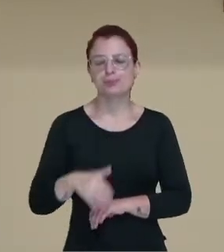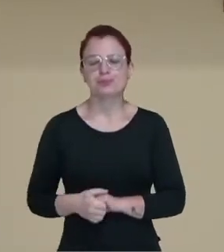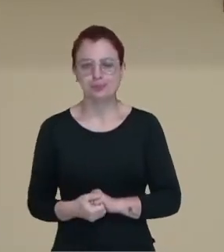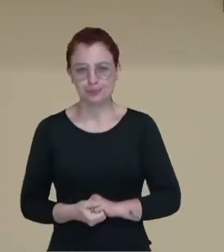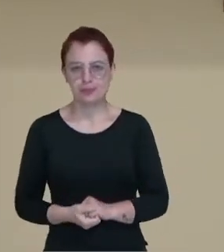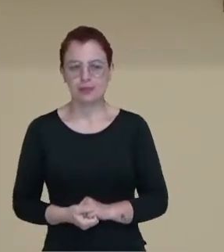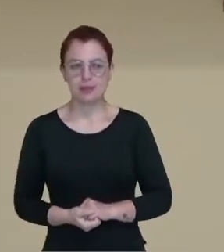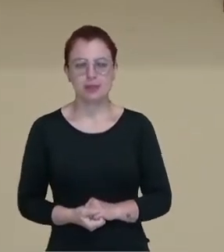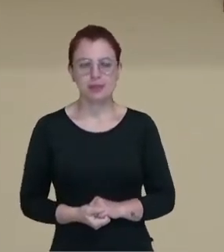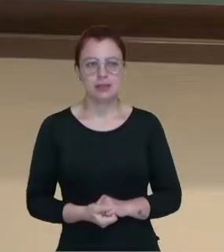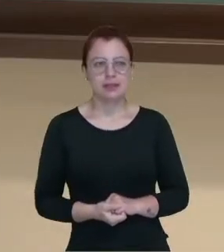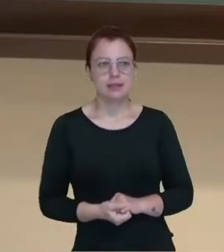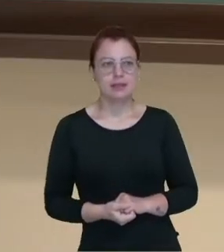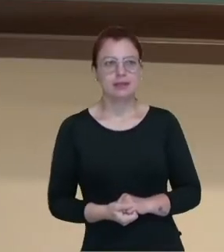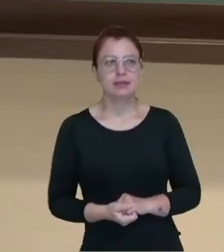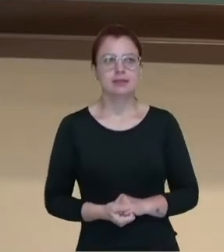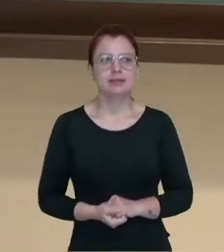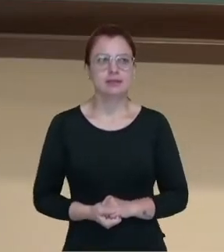comigo.